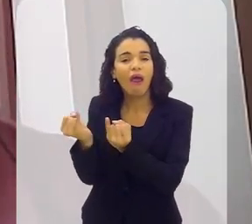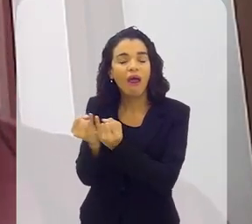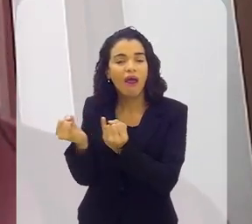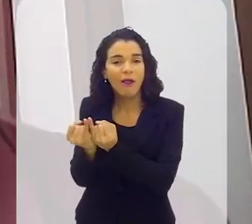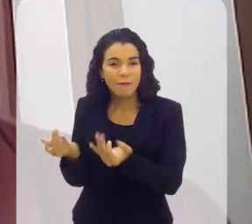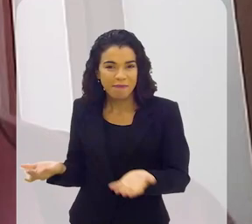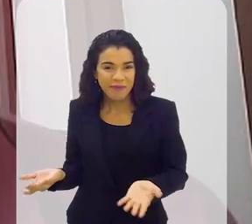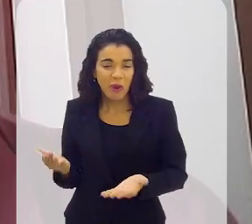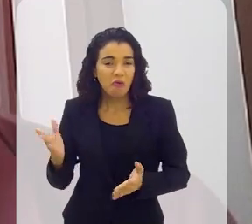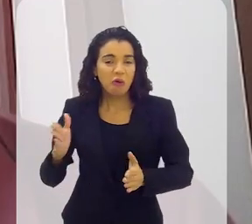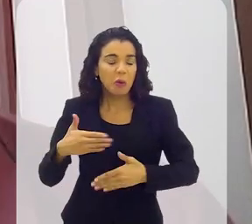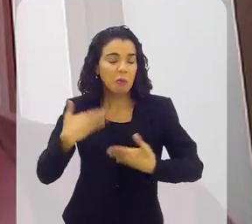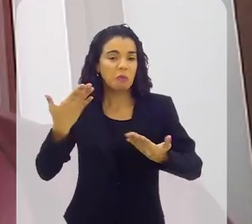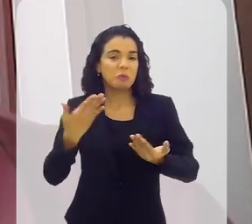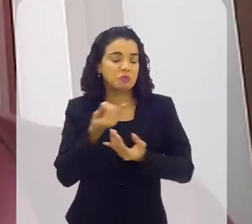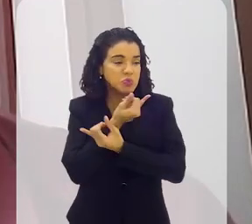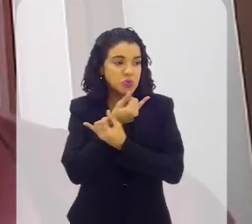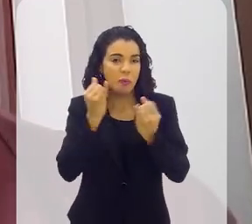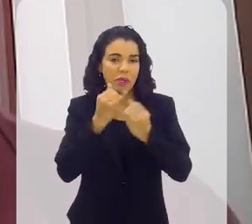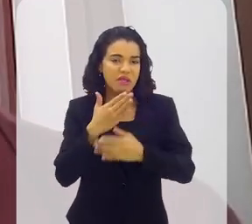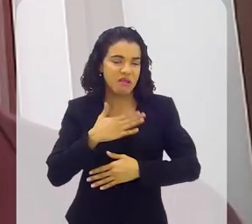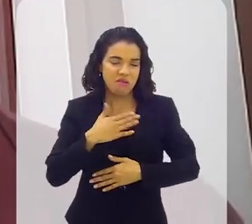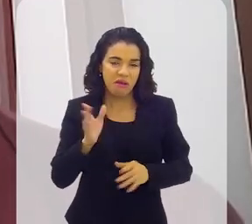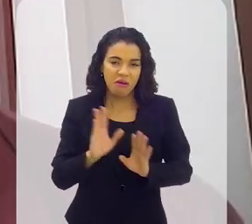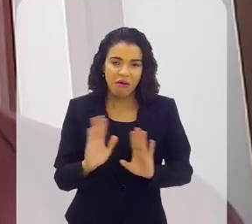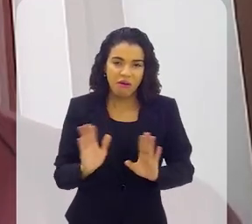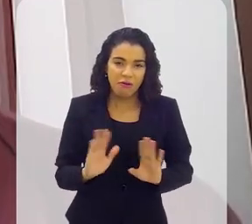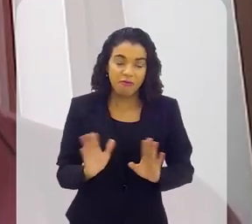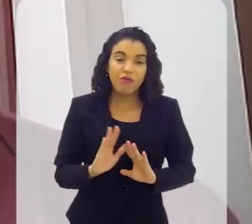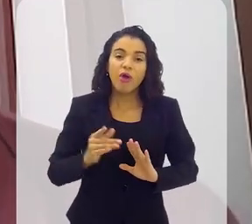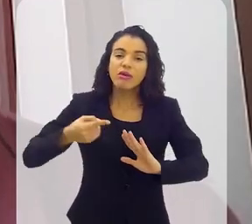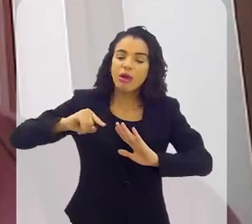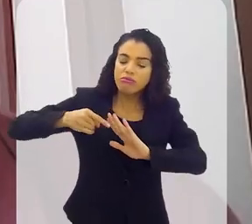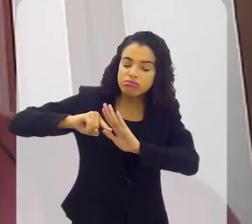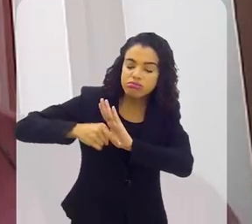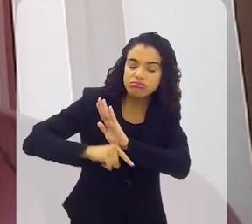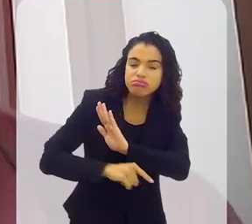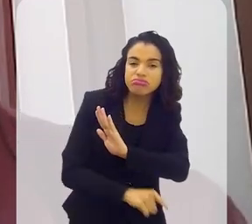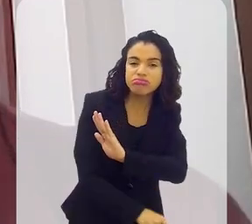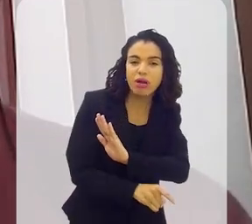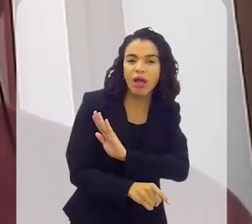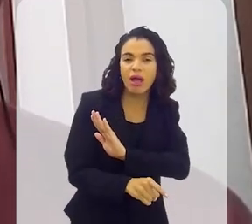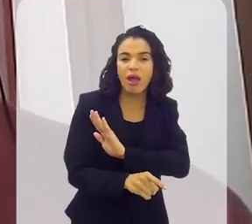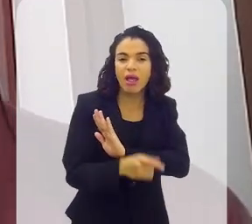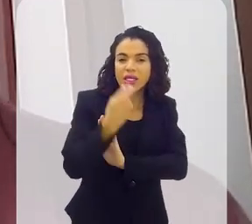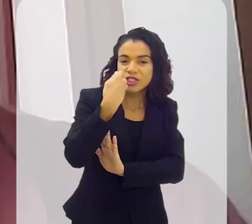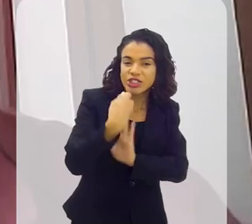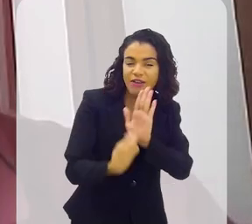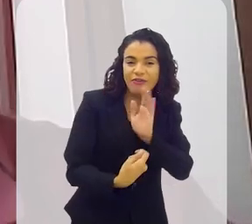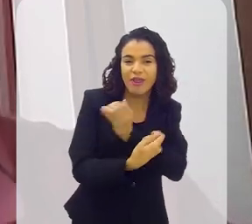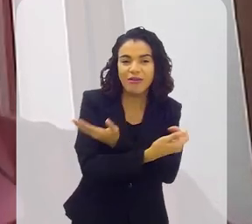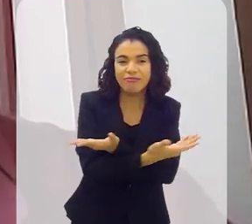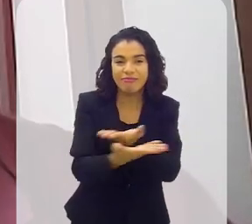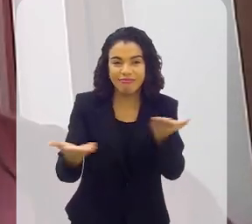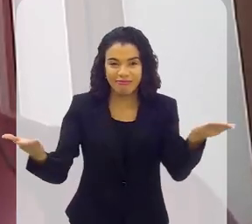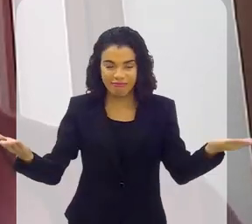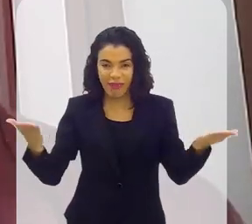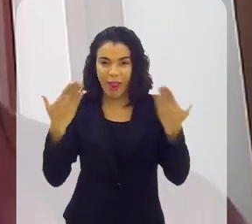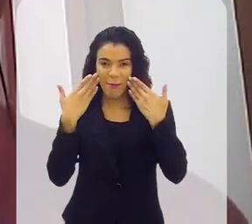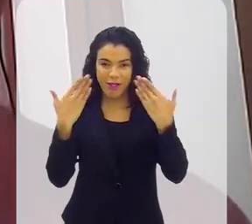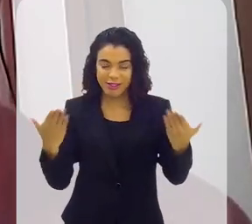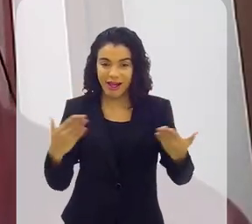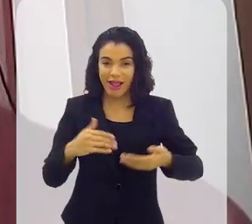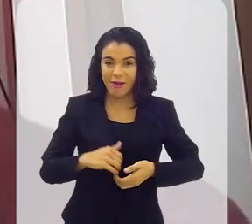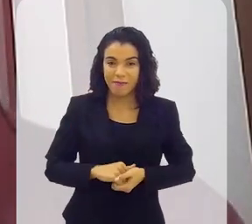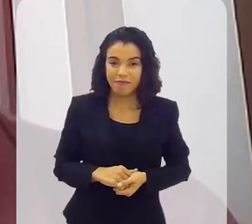surpresa, não foi surpresa. O que eu fiz no livro do fundo foi de aprofundar o que eu já sabia e, às vezes, até descobrir